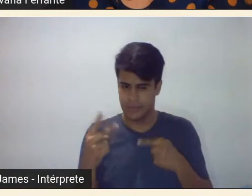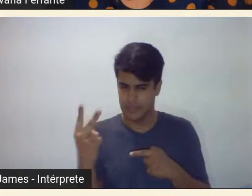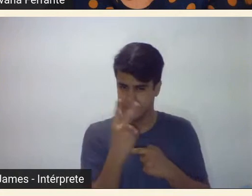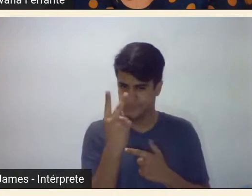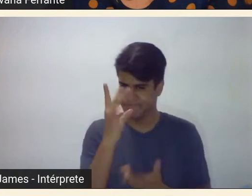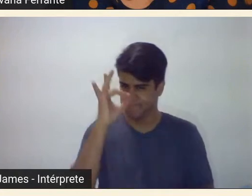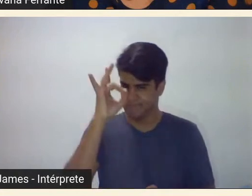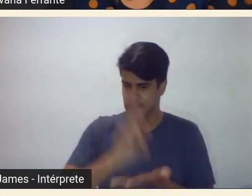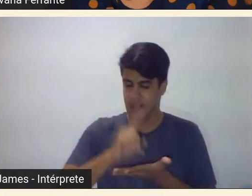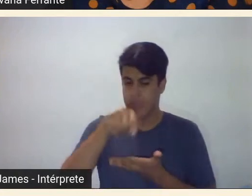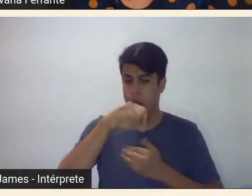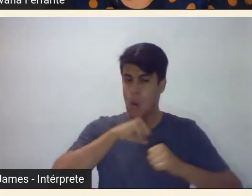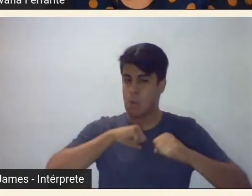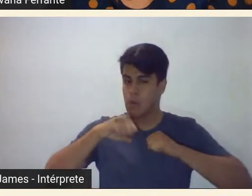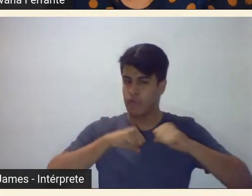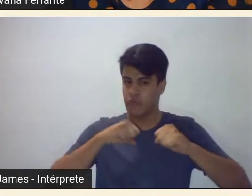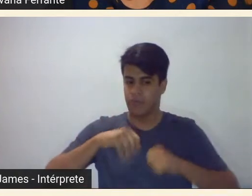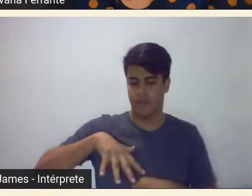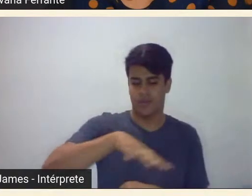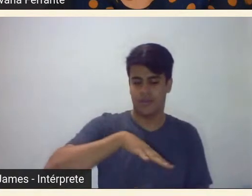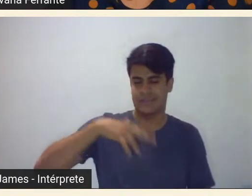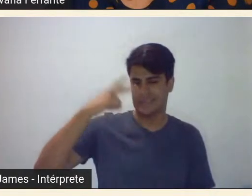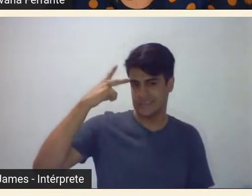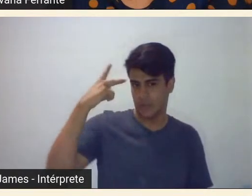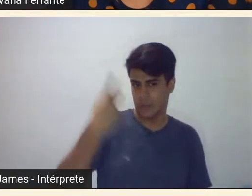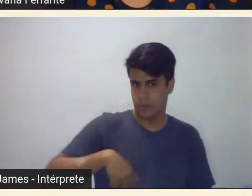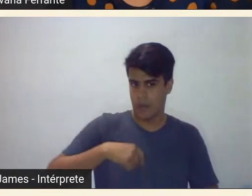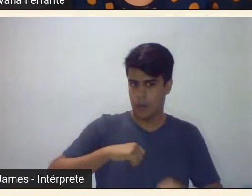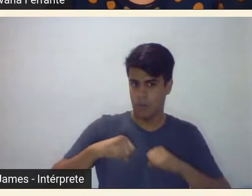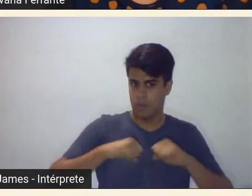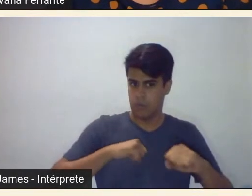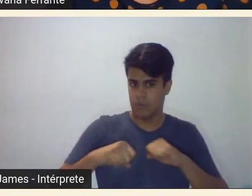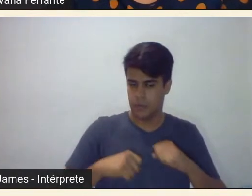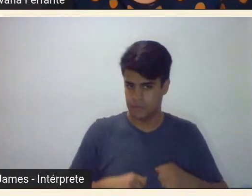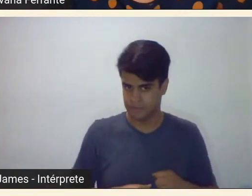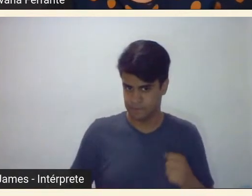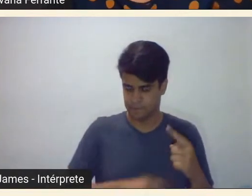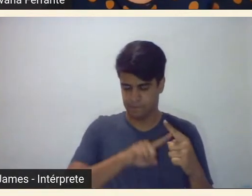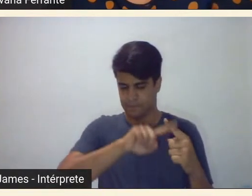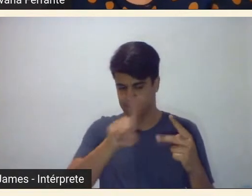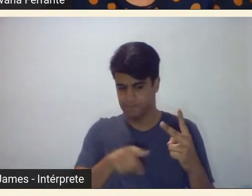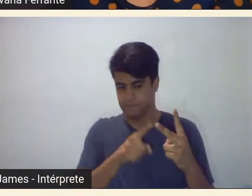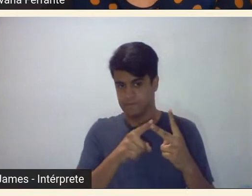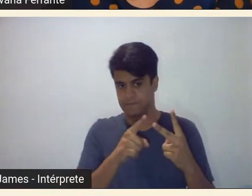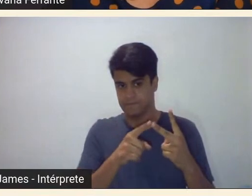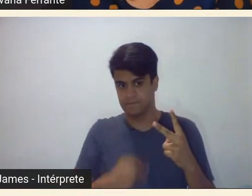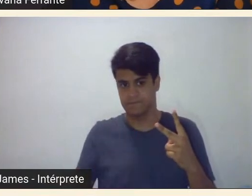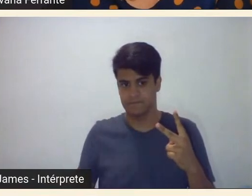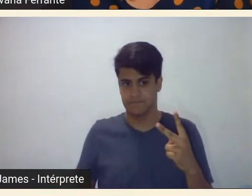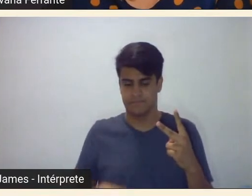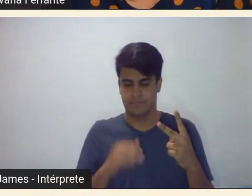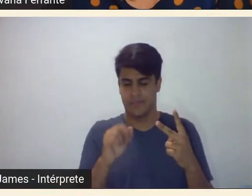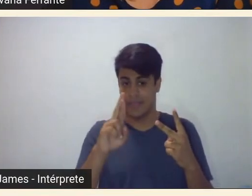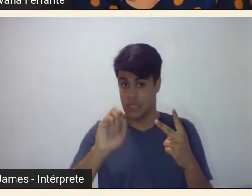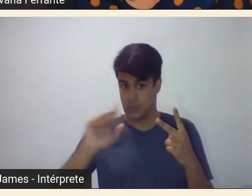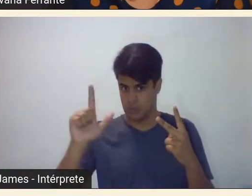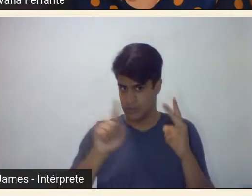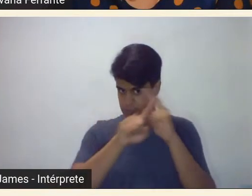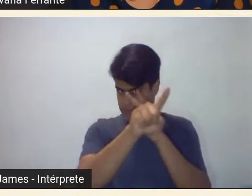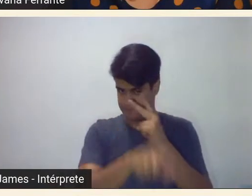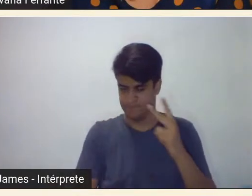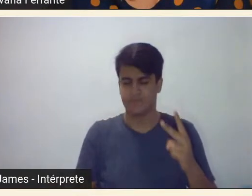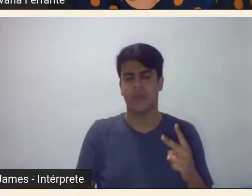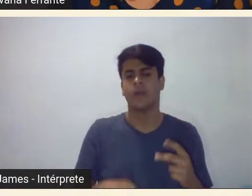movimento da intelectualidade paulista segunda pergunta Carol Ministério professor